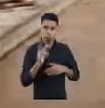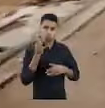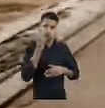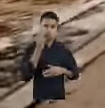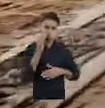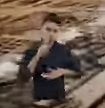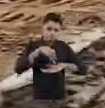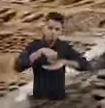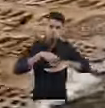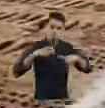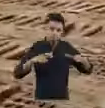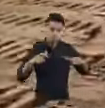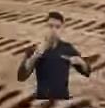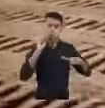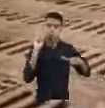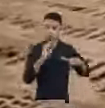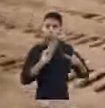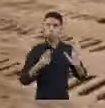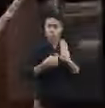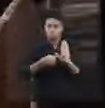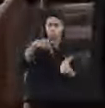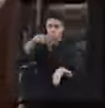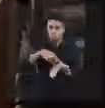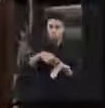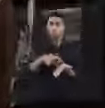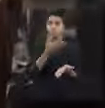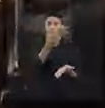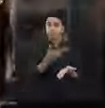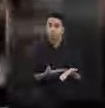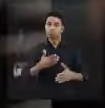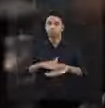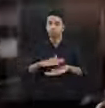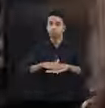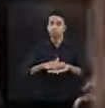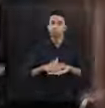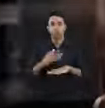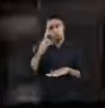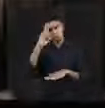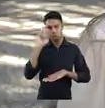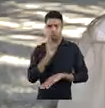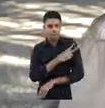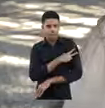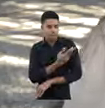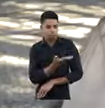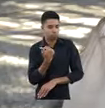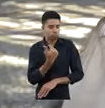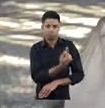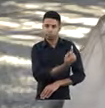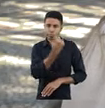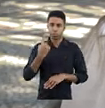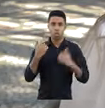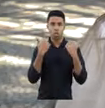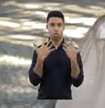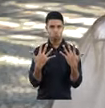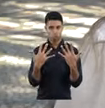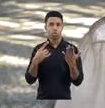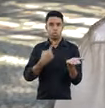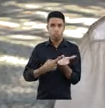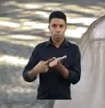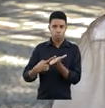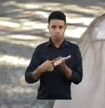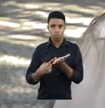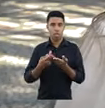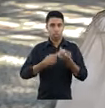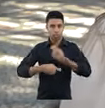loco e constatou e confirmou a denúncia. Esse empregador foi chamado para uma audiência administrativa, para tentativa de solução